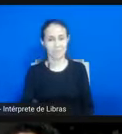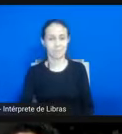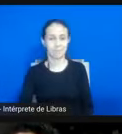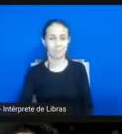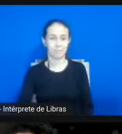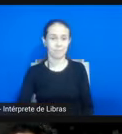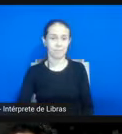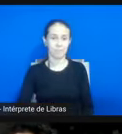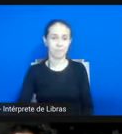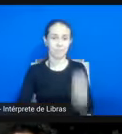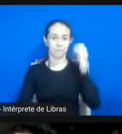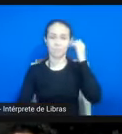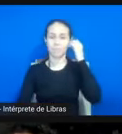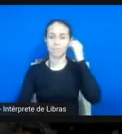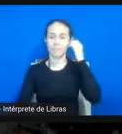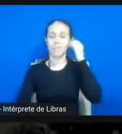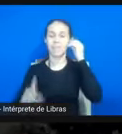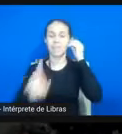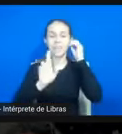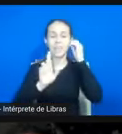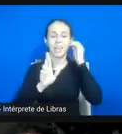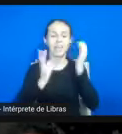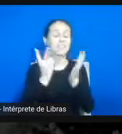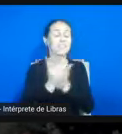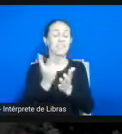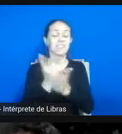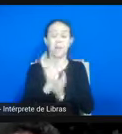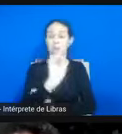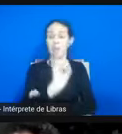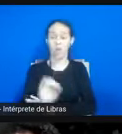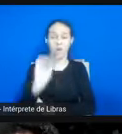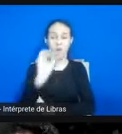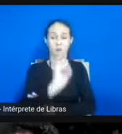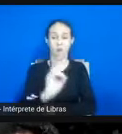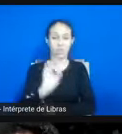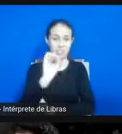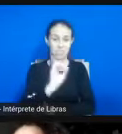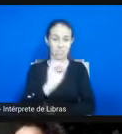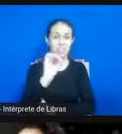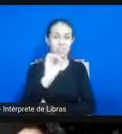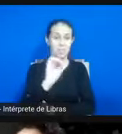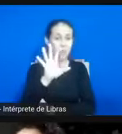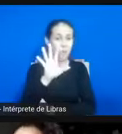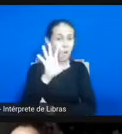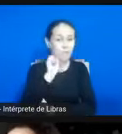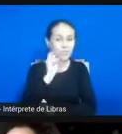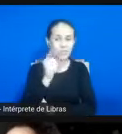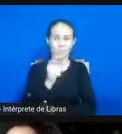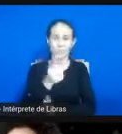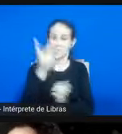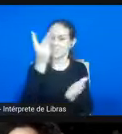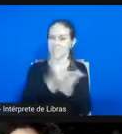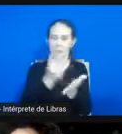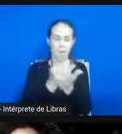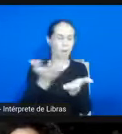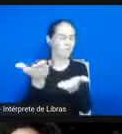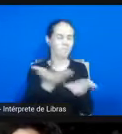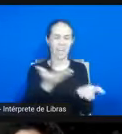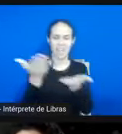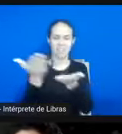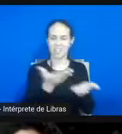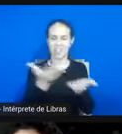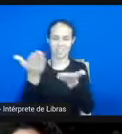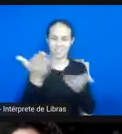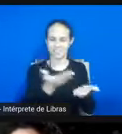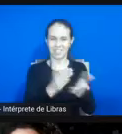É sempre ótimo te ouvir, Cheryl, o GEPA convida e vai continuar estar convidando sempre. A gente fica sempre maravilhado de